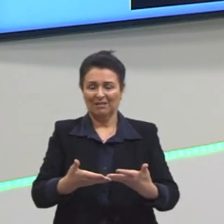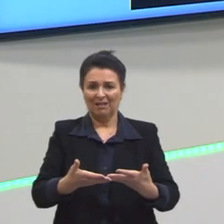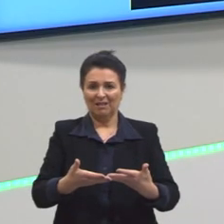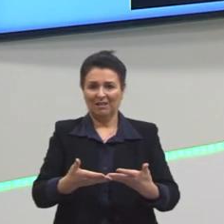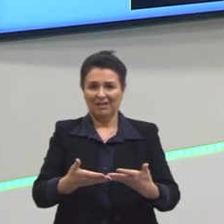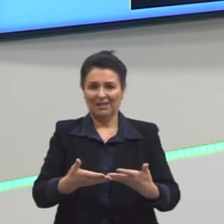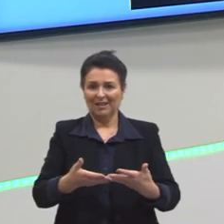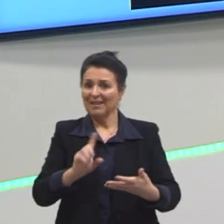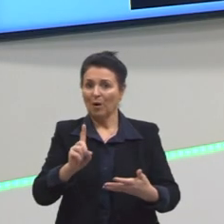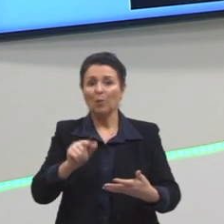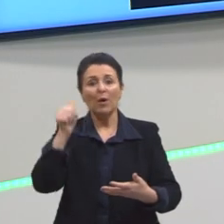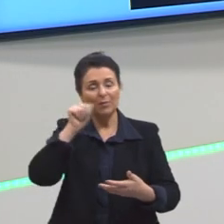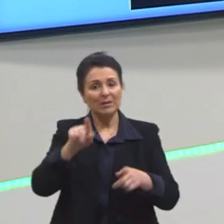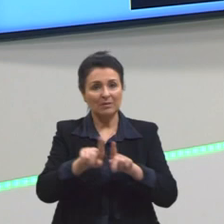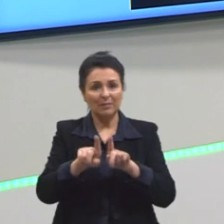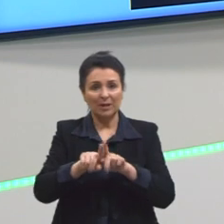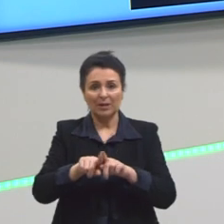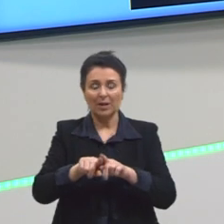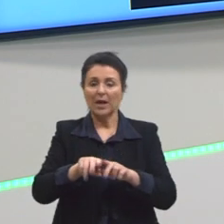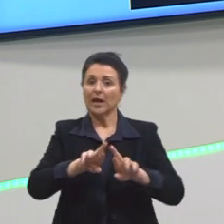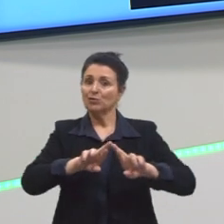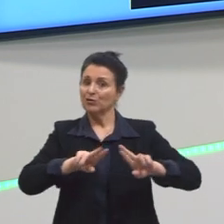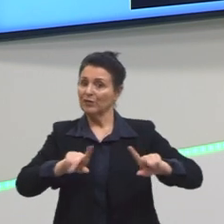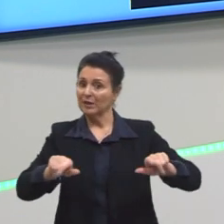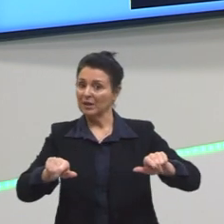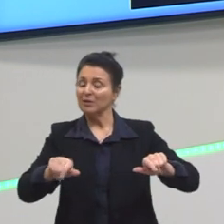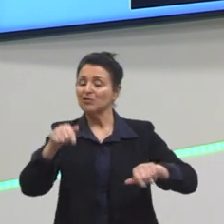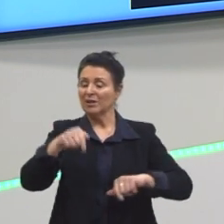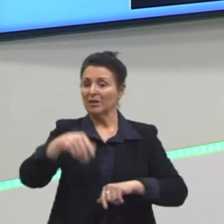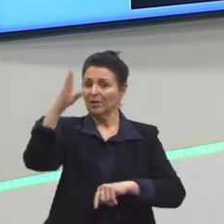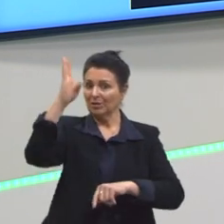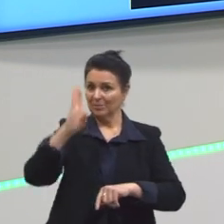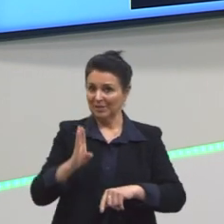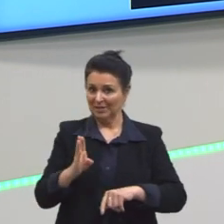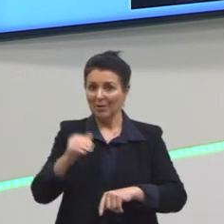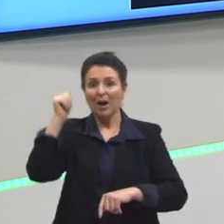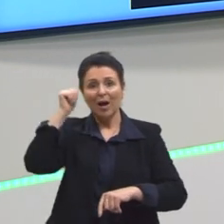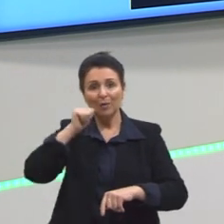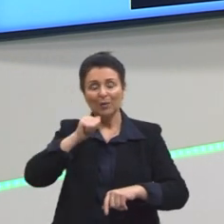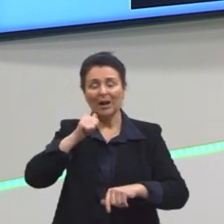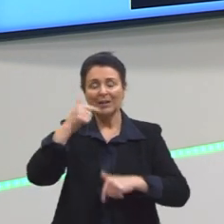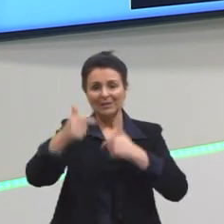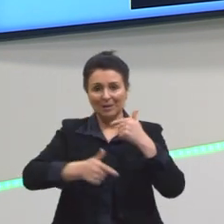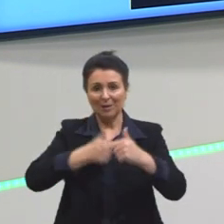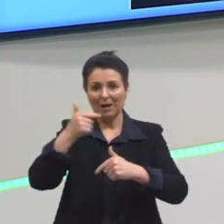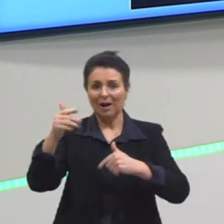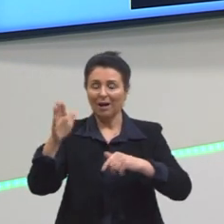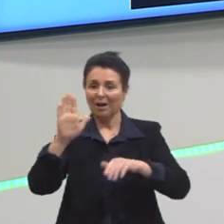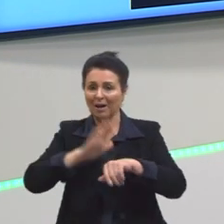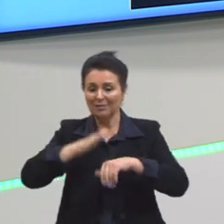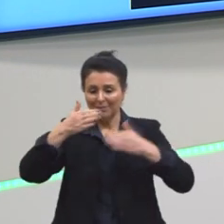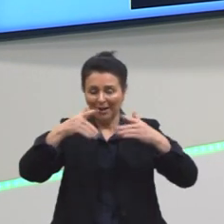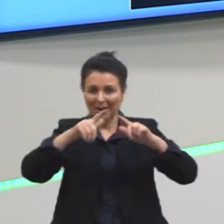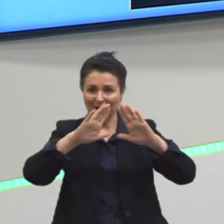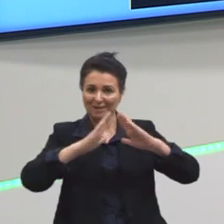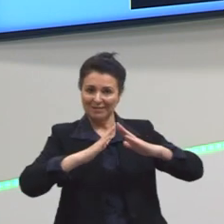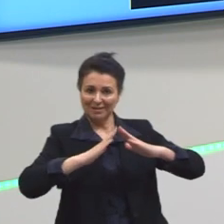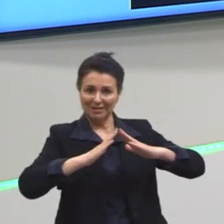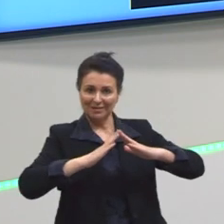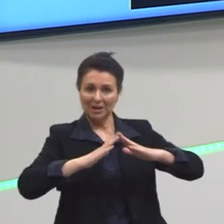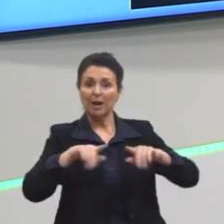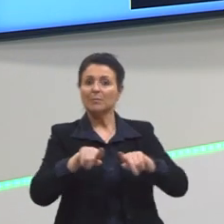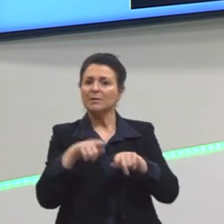desses trabalhos na questão de gênero, das mulheres fazerem mais o trabalho doméstico. Mas, outra vez, é algo que a gente também precisa sempre estar